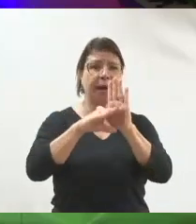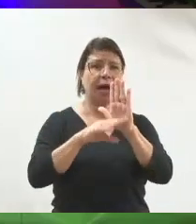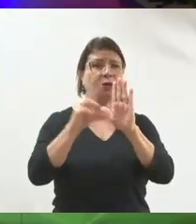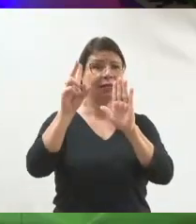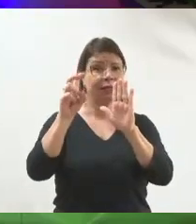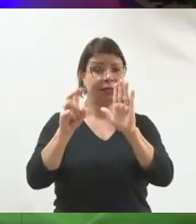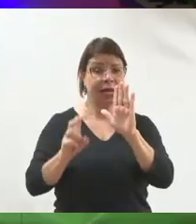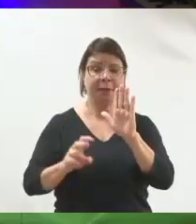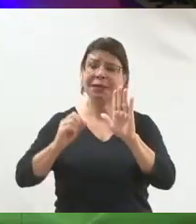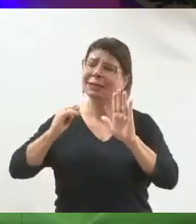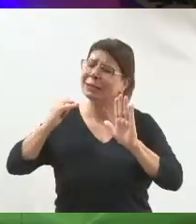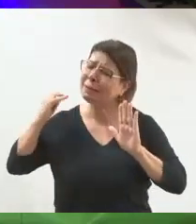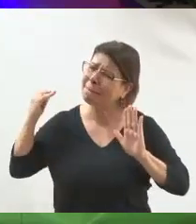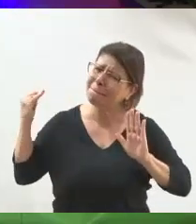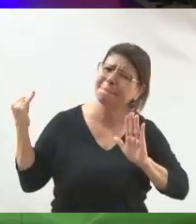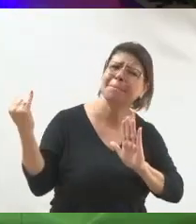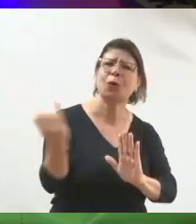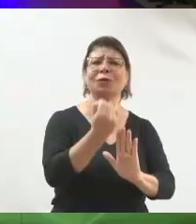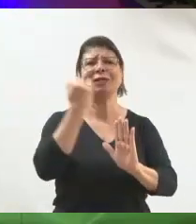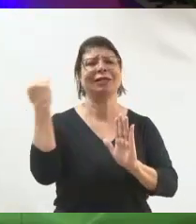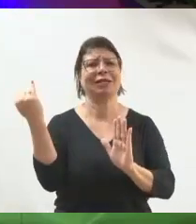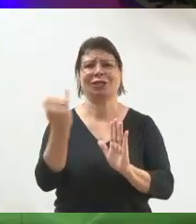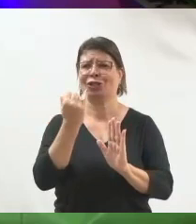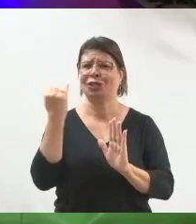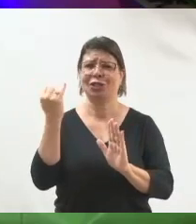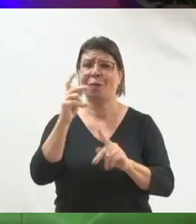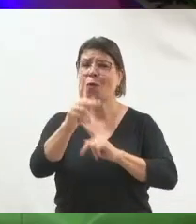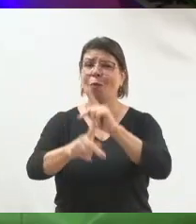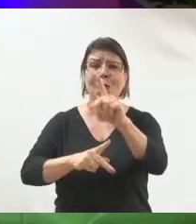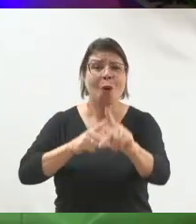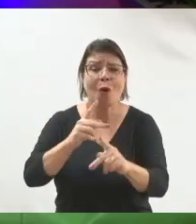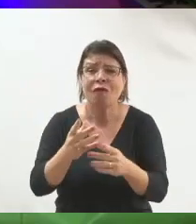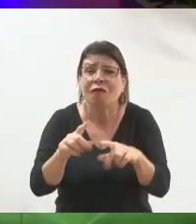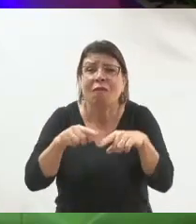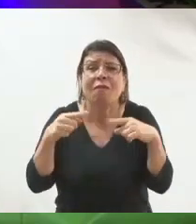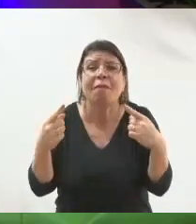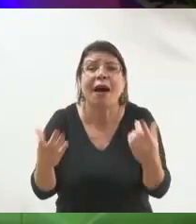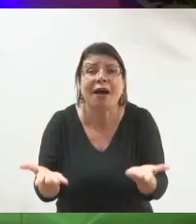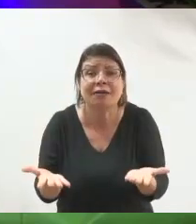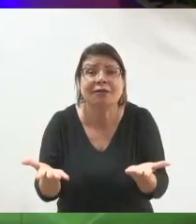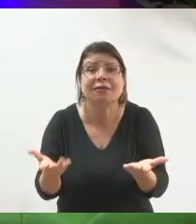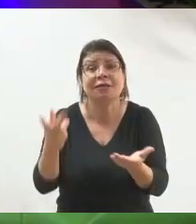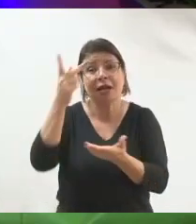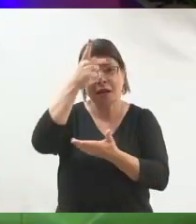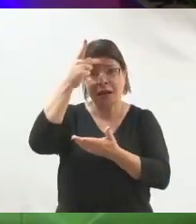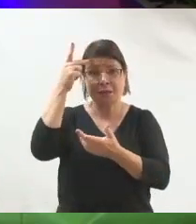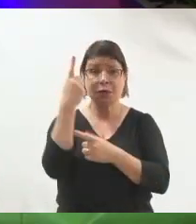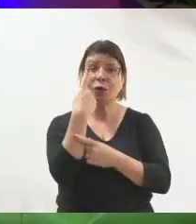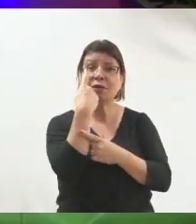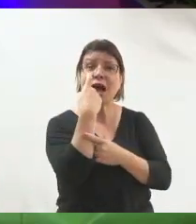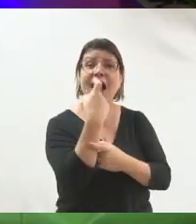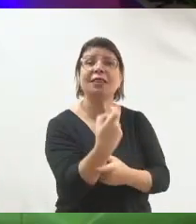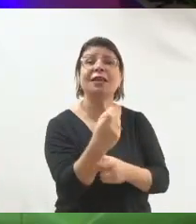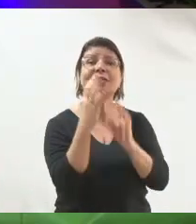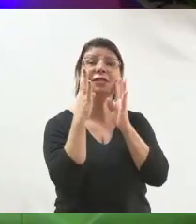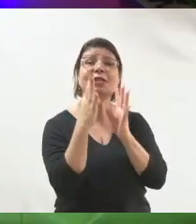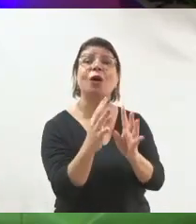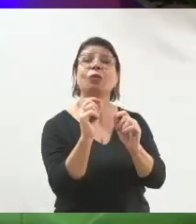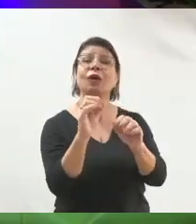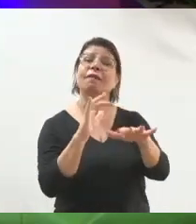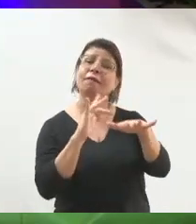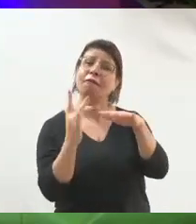importantíssimas para serem colocadas para a população. E onde as pessoas querem colocar a atenção delas? Nisso aqui.